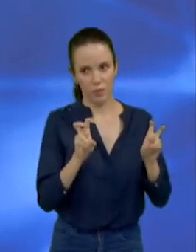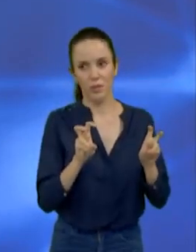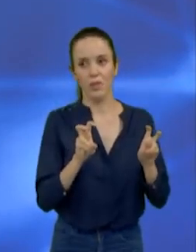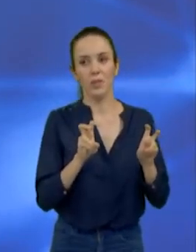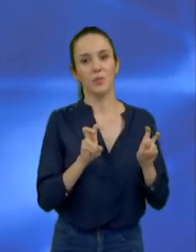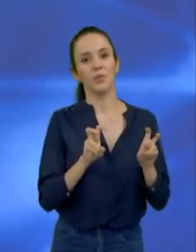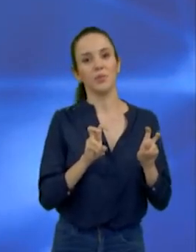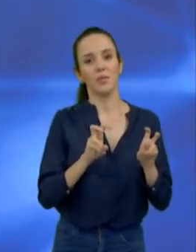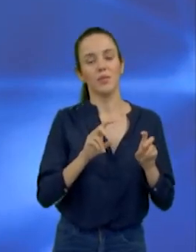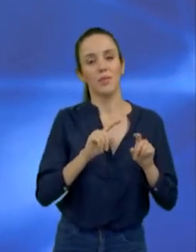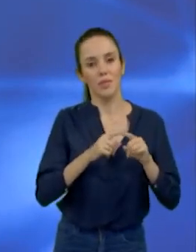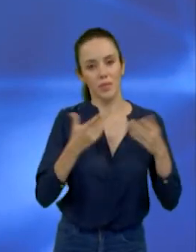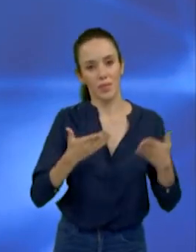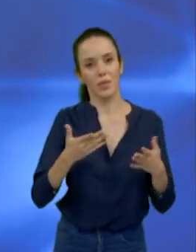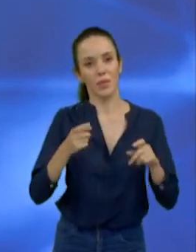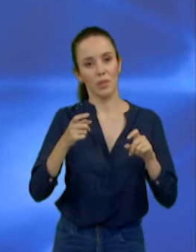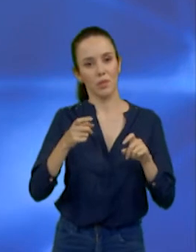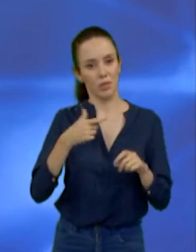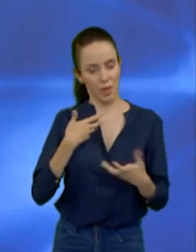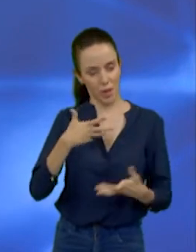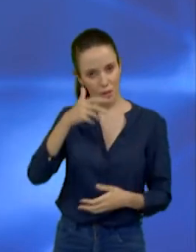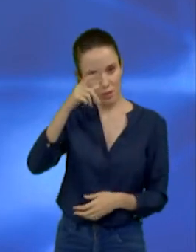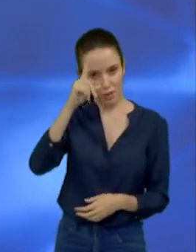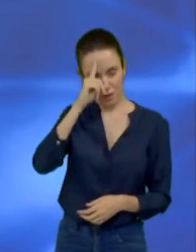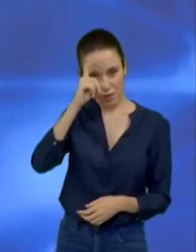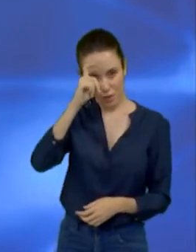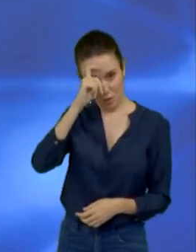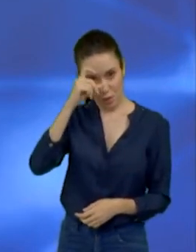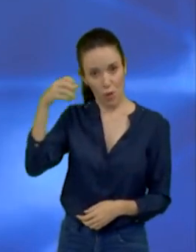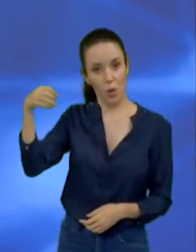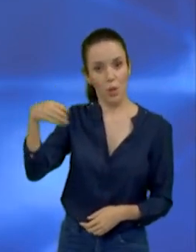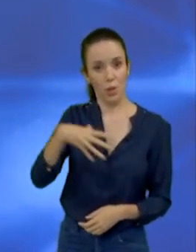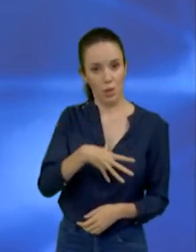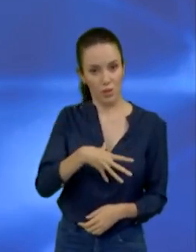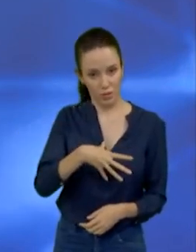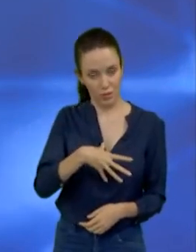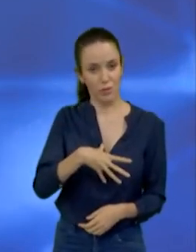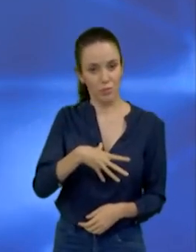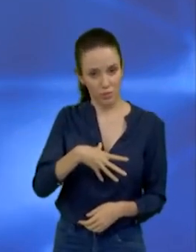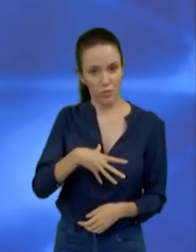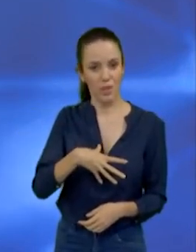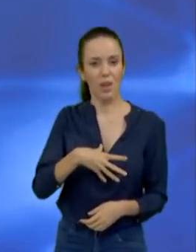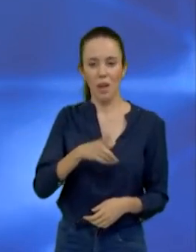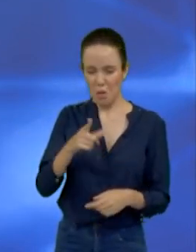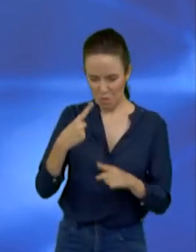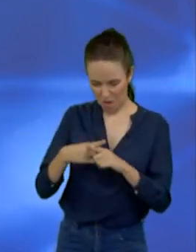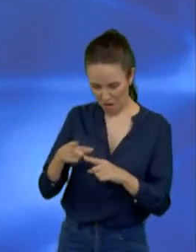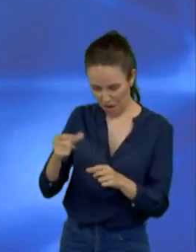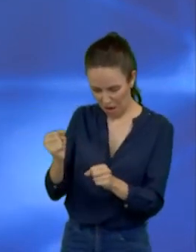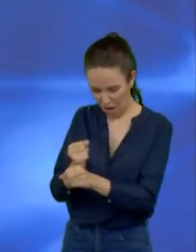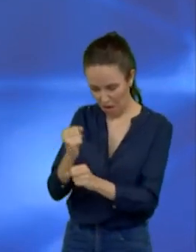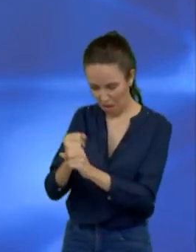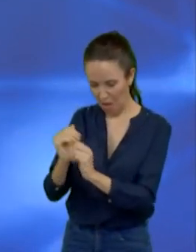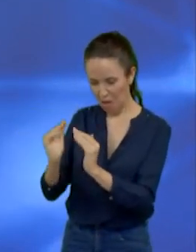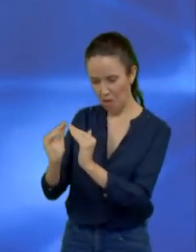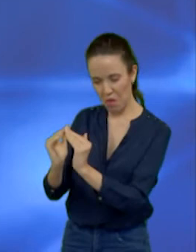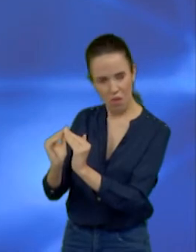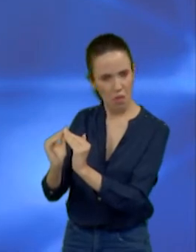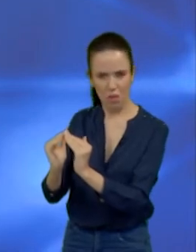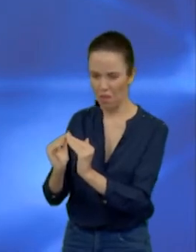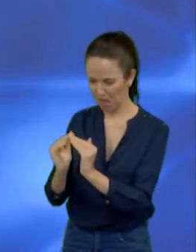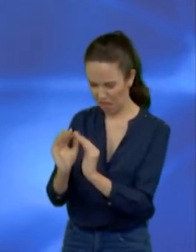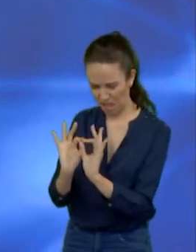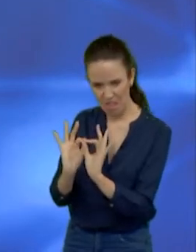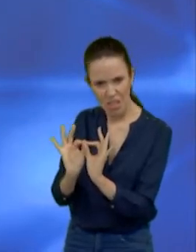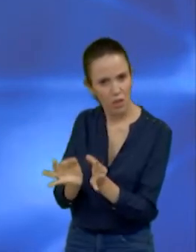de um hospital novo em São Sebastião, no centro da cidade, para acabar com aquele puxadinho que não dá condições de trabalho ao